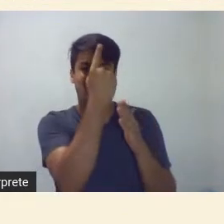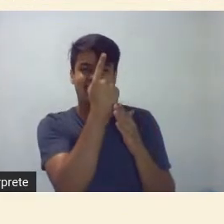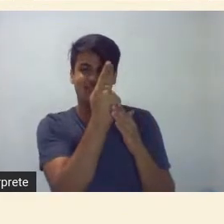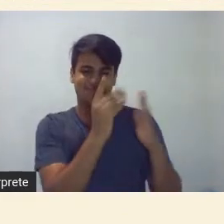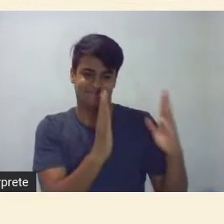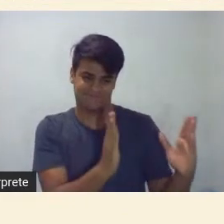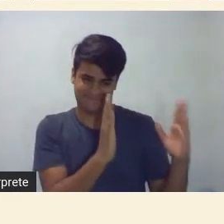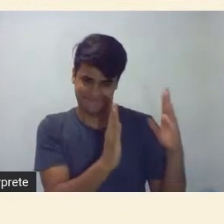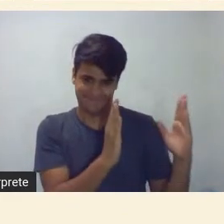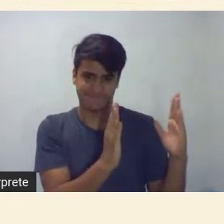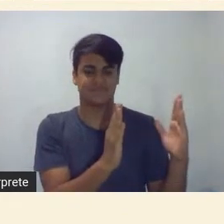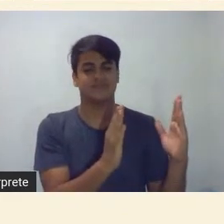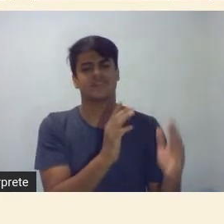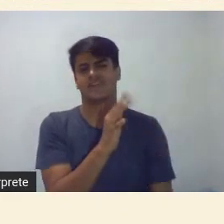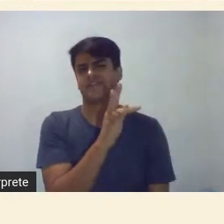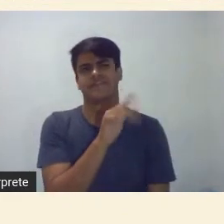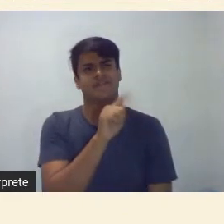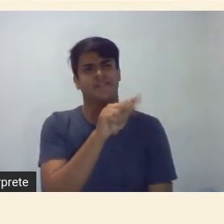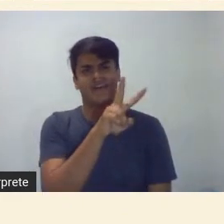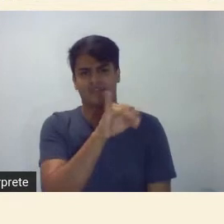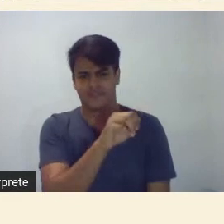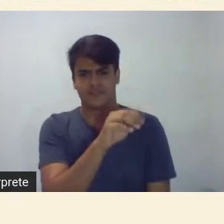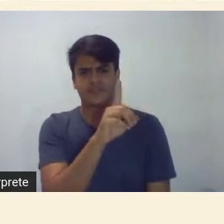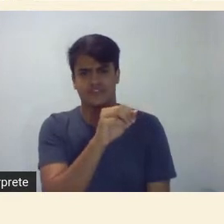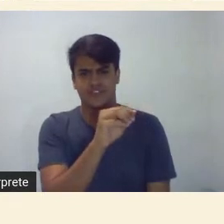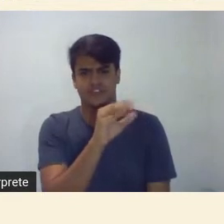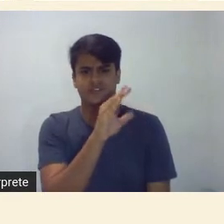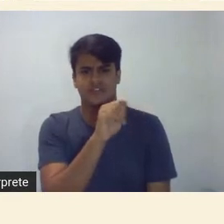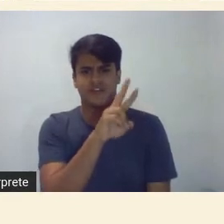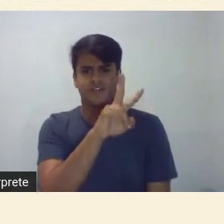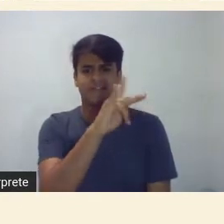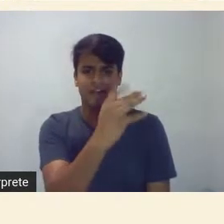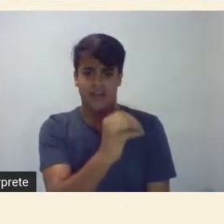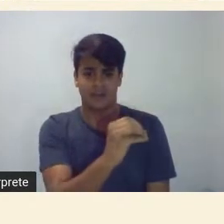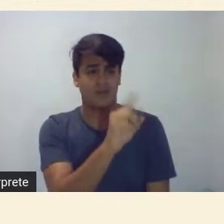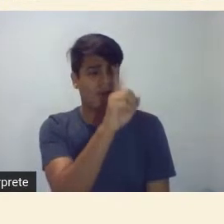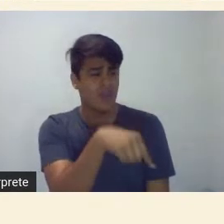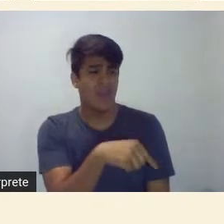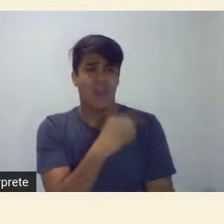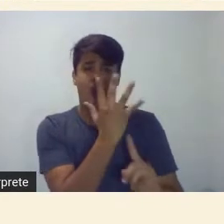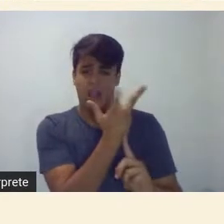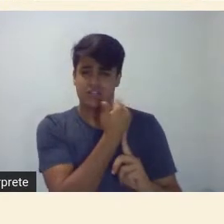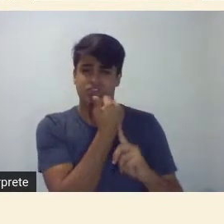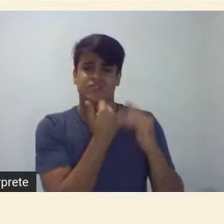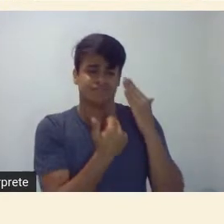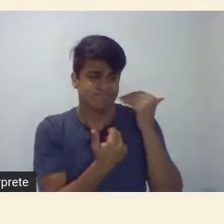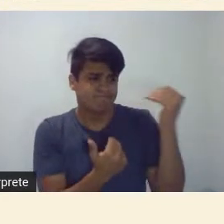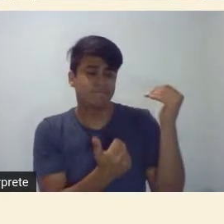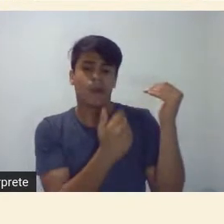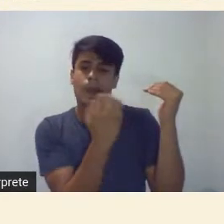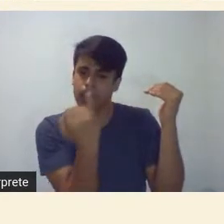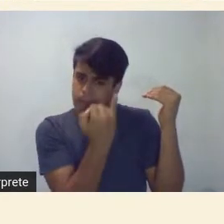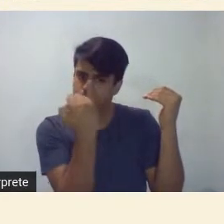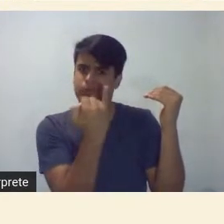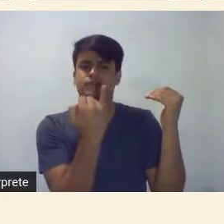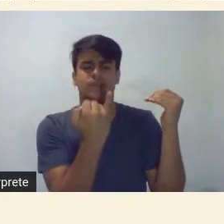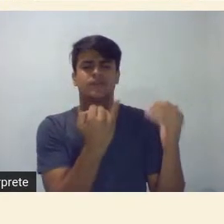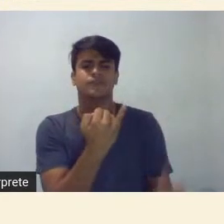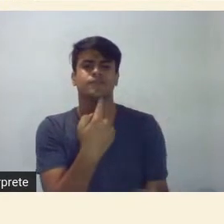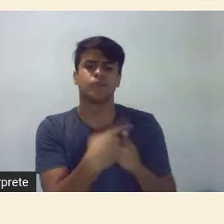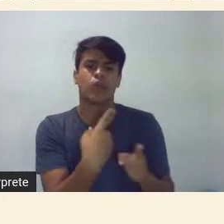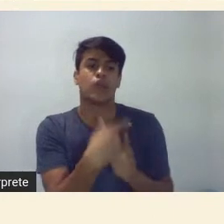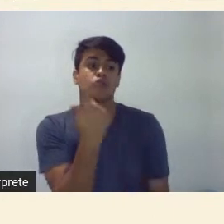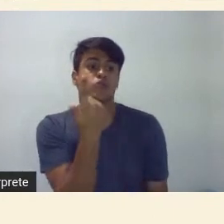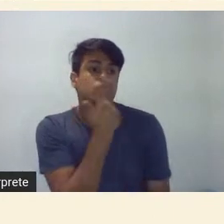Carvalho enfim uma série de artistas de primeira linha importantes para o que a gente entende como